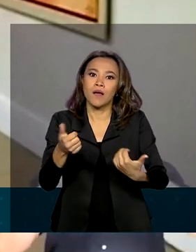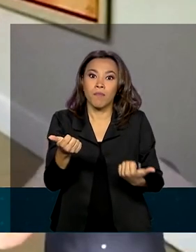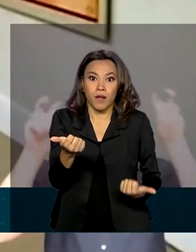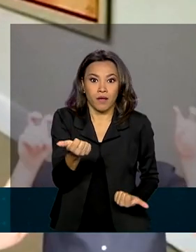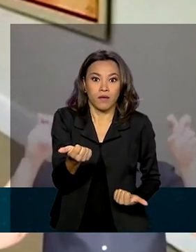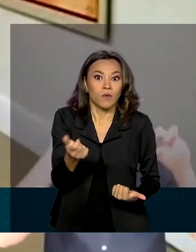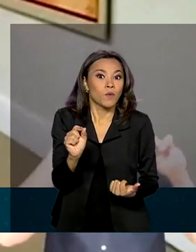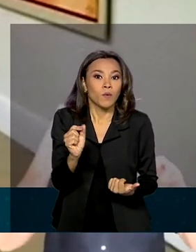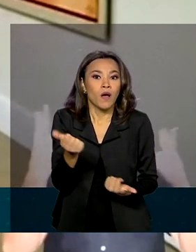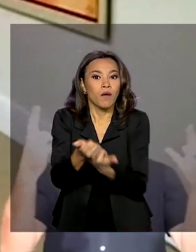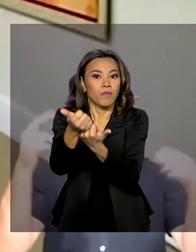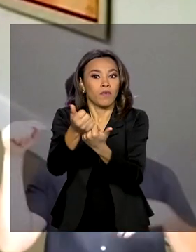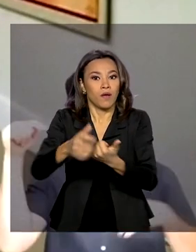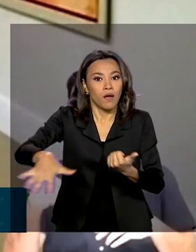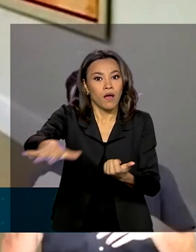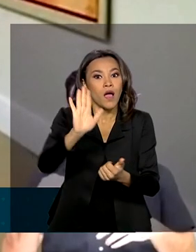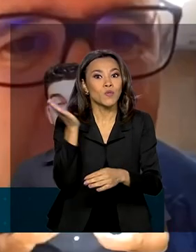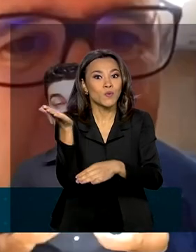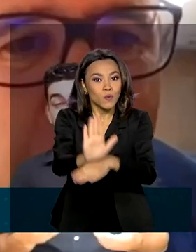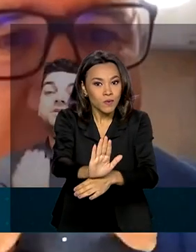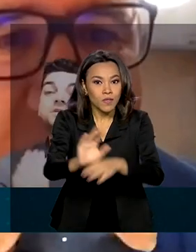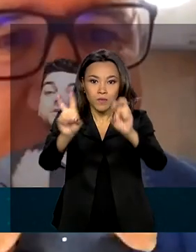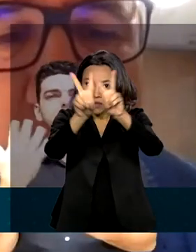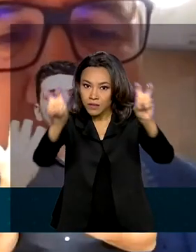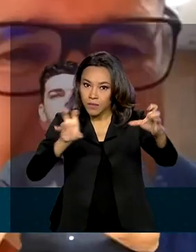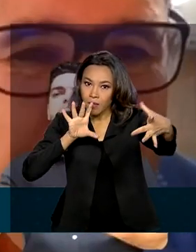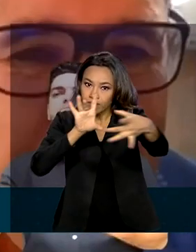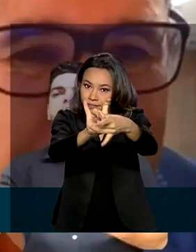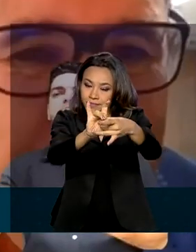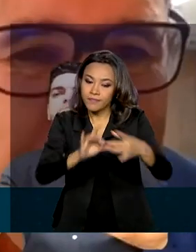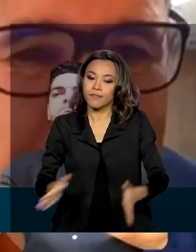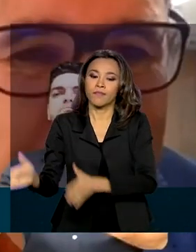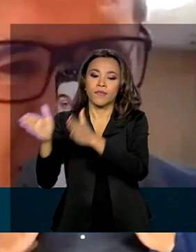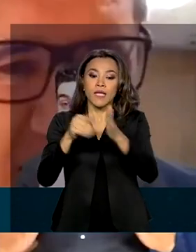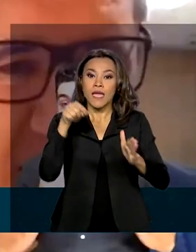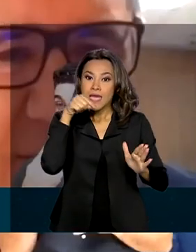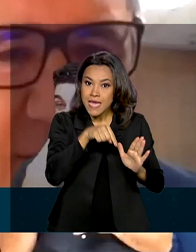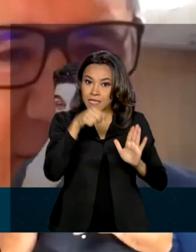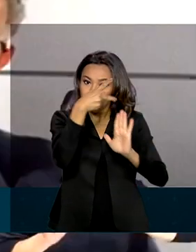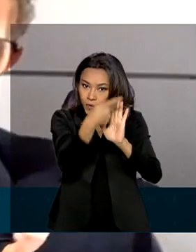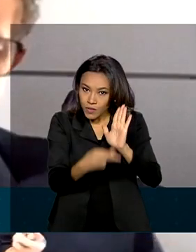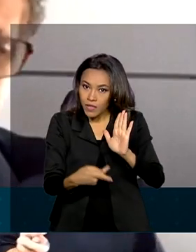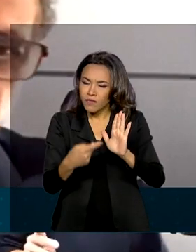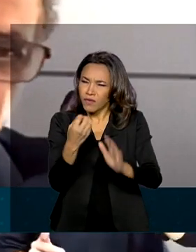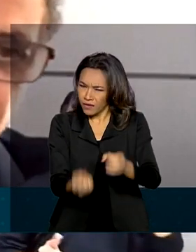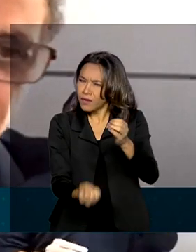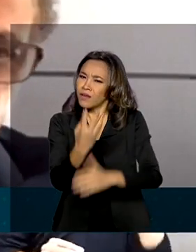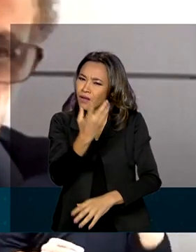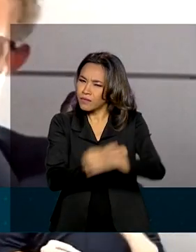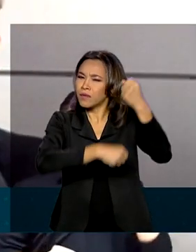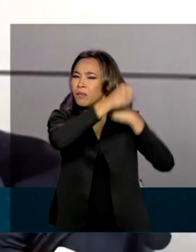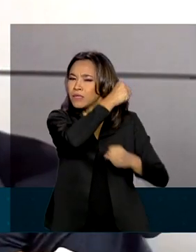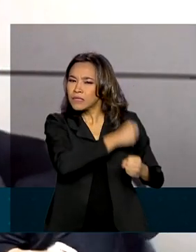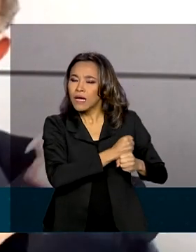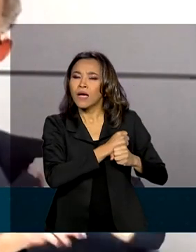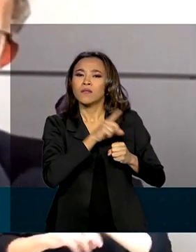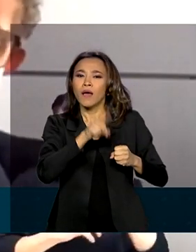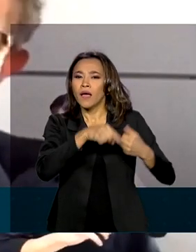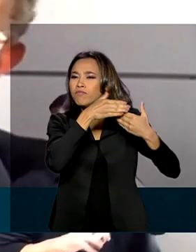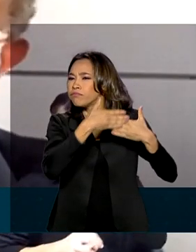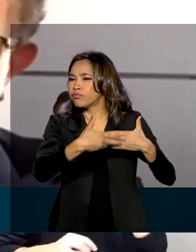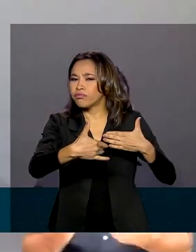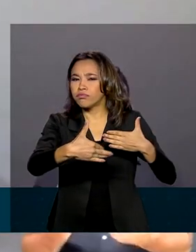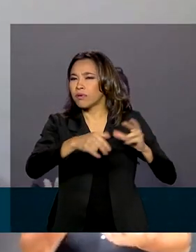extraordinárias como essa que nós estamos trazendo aqui. O projeto Integra Brasil, criado no ano passado, promove esta série de